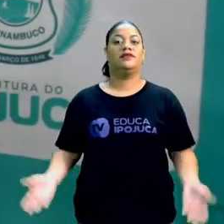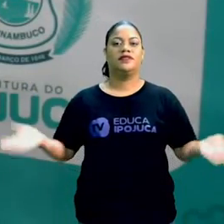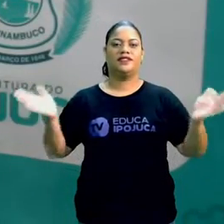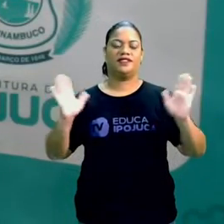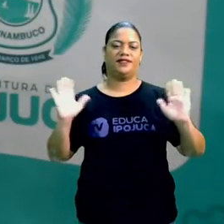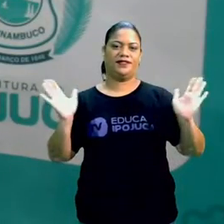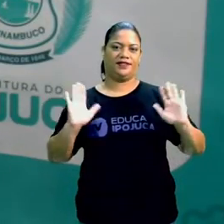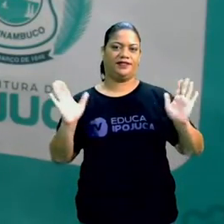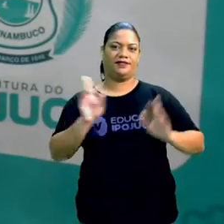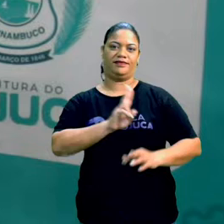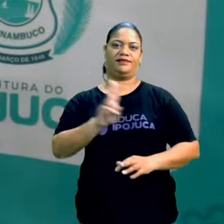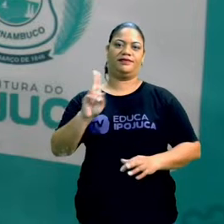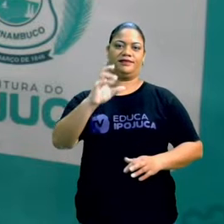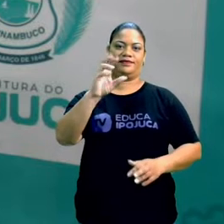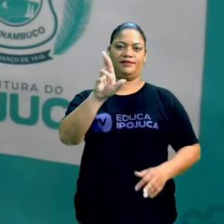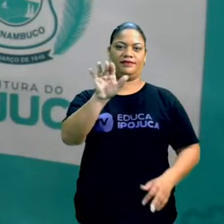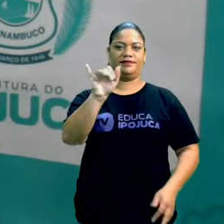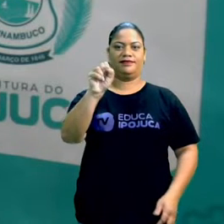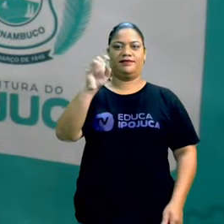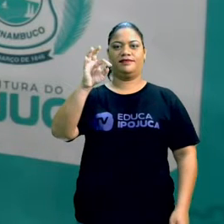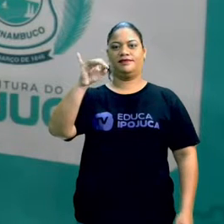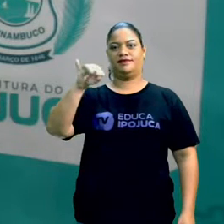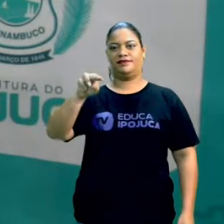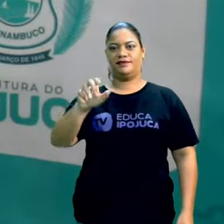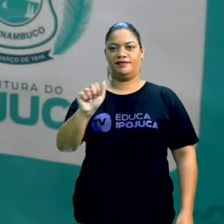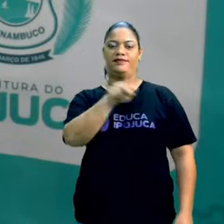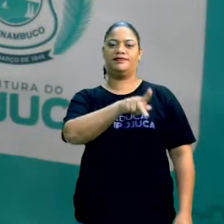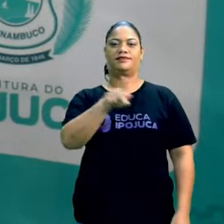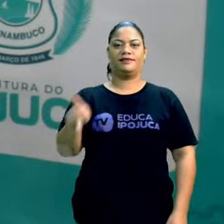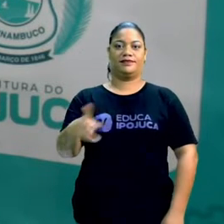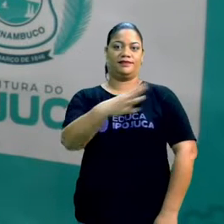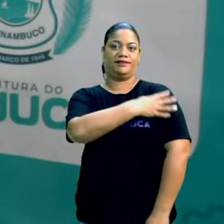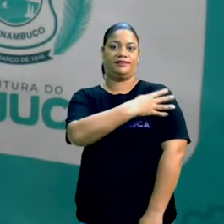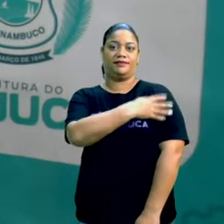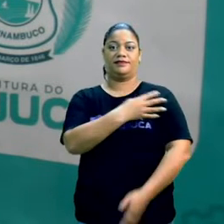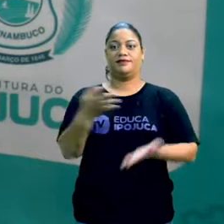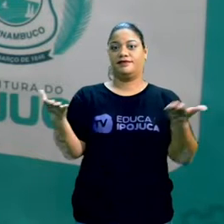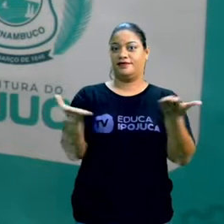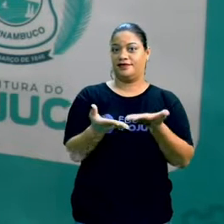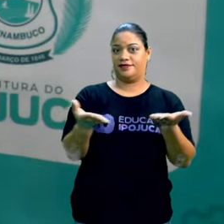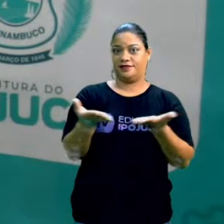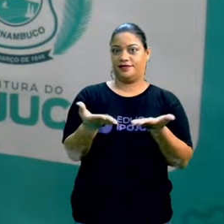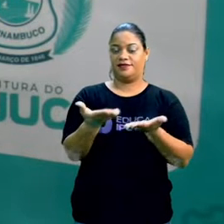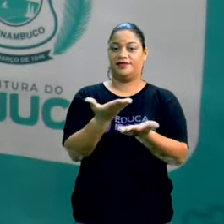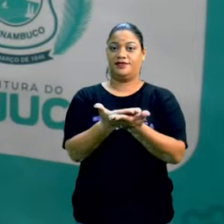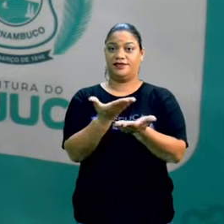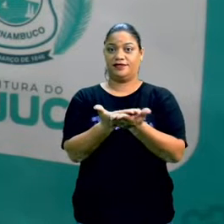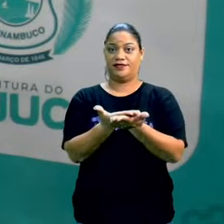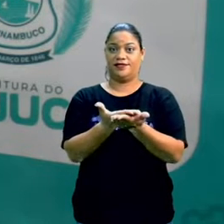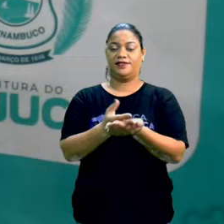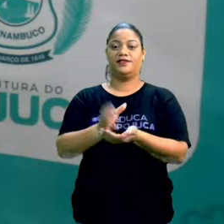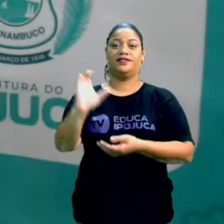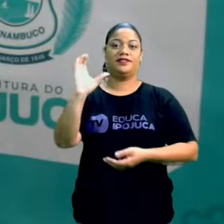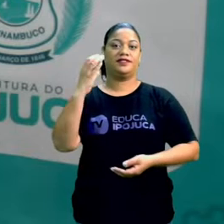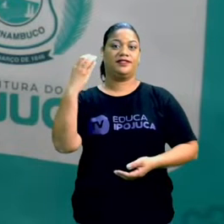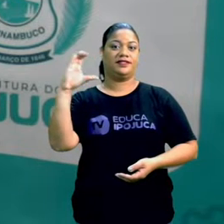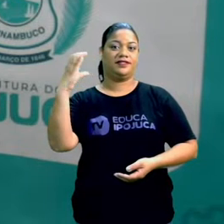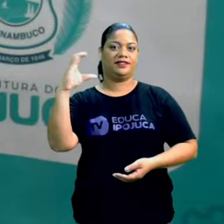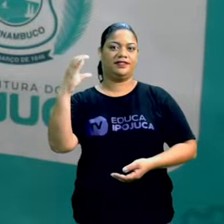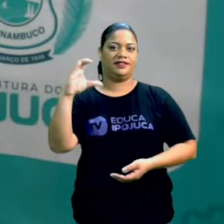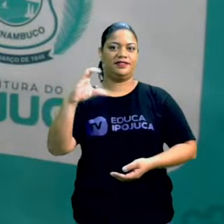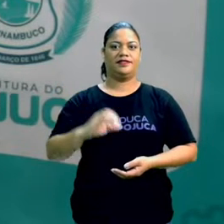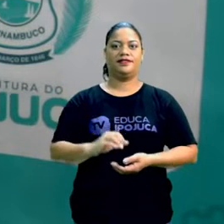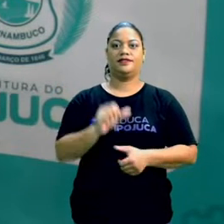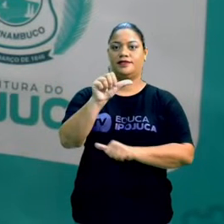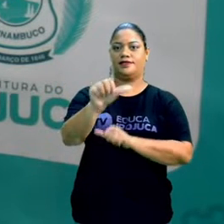Olá, o meu nome é Cristina Chaga, sou professora do quarto ano e hoje nós vamos para a nossa aula de ciências,